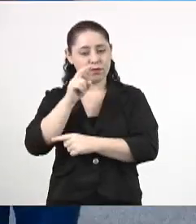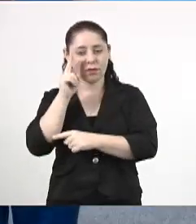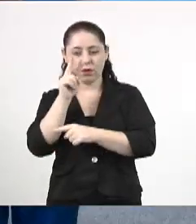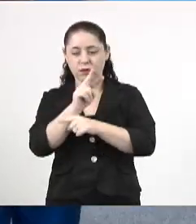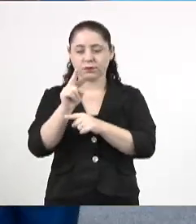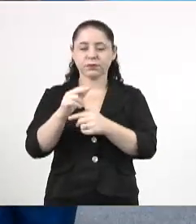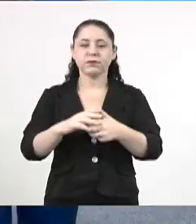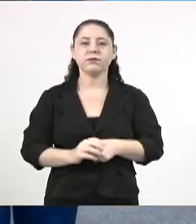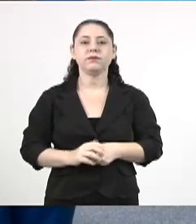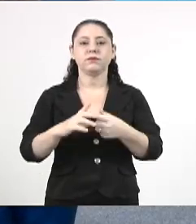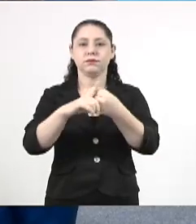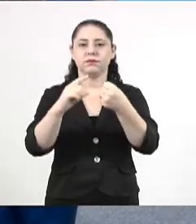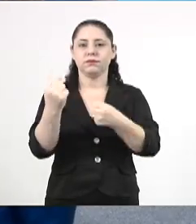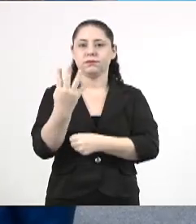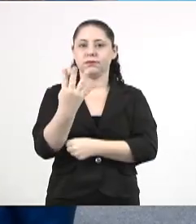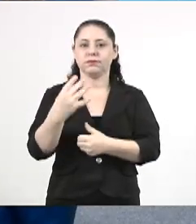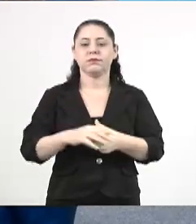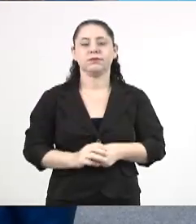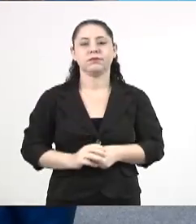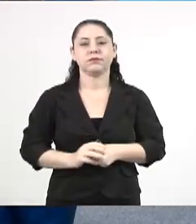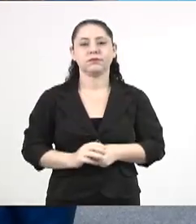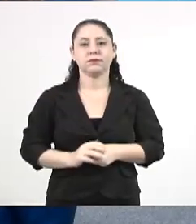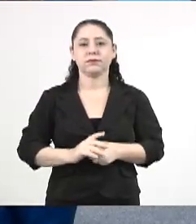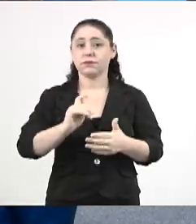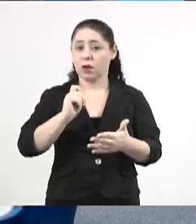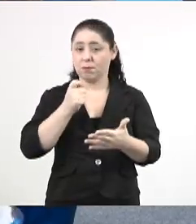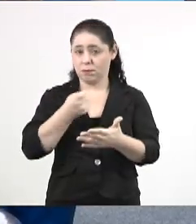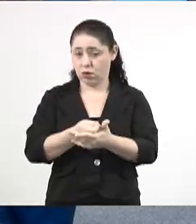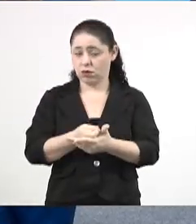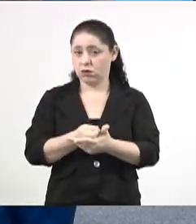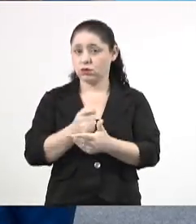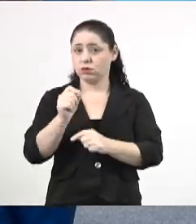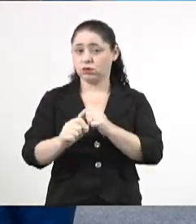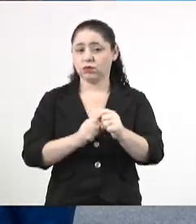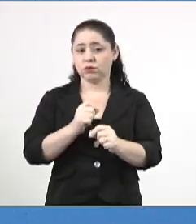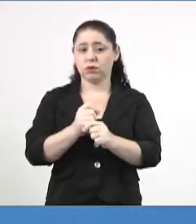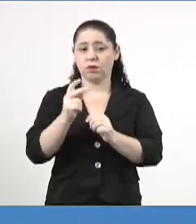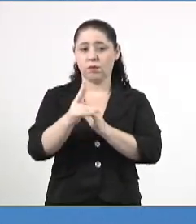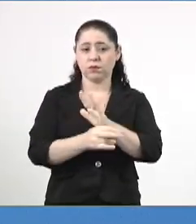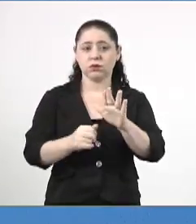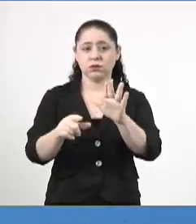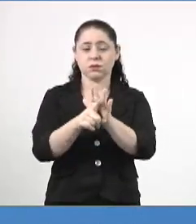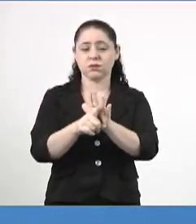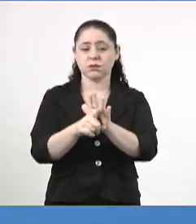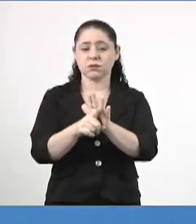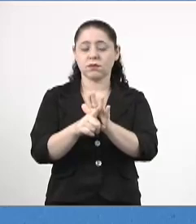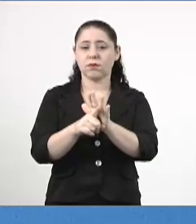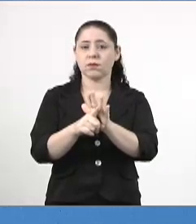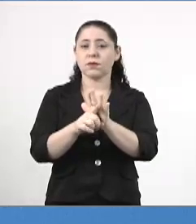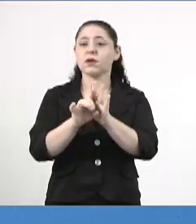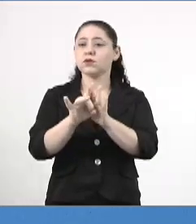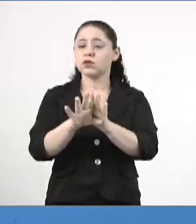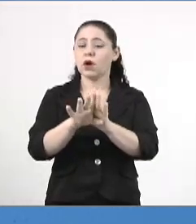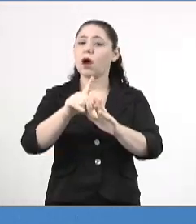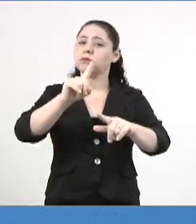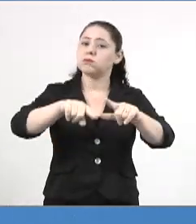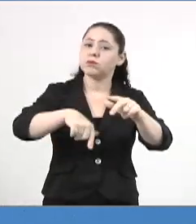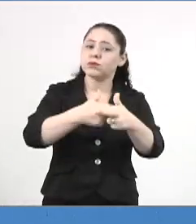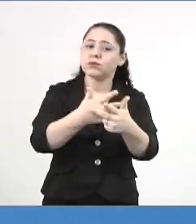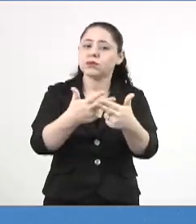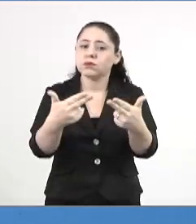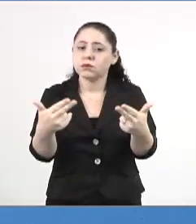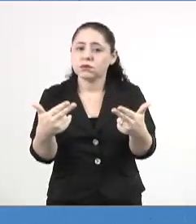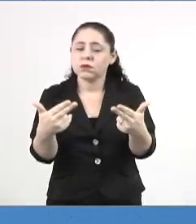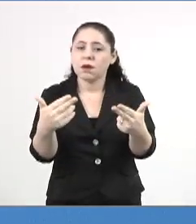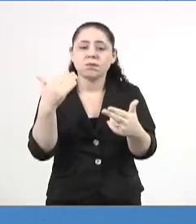Artigo 4º. A obrigatoriedade constante desta lei será aplicada apenas aos produtos em